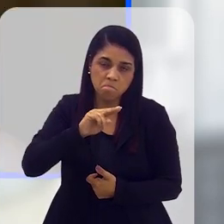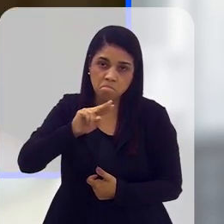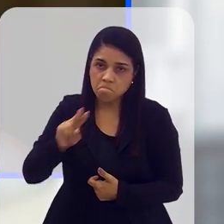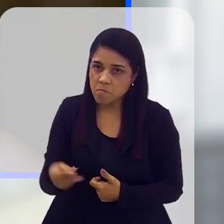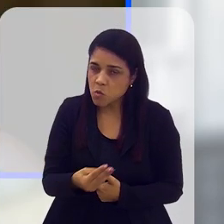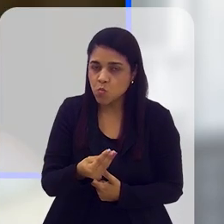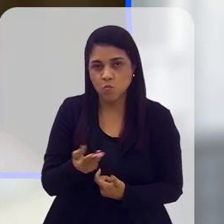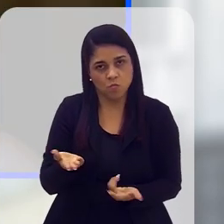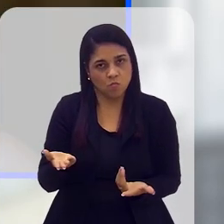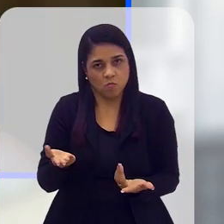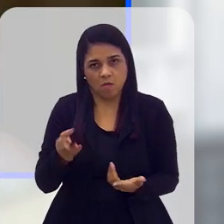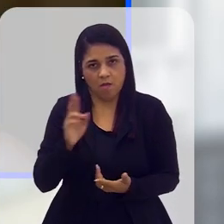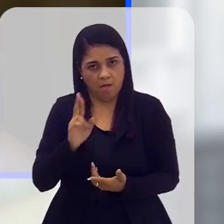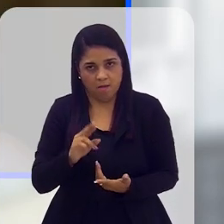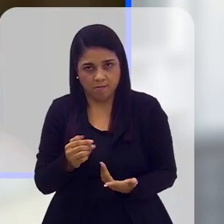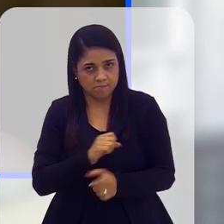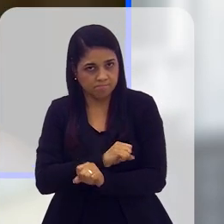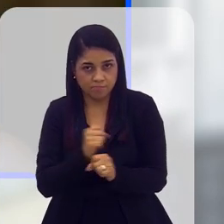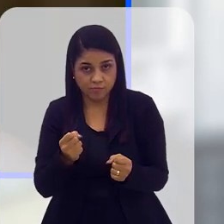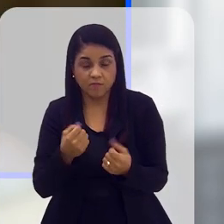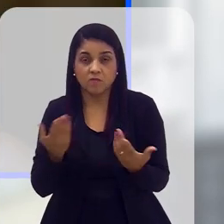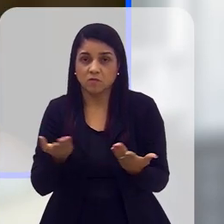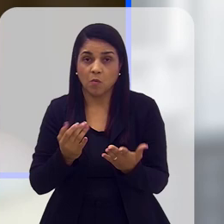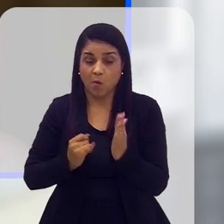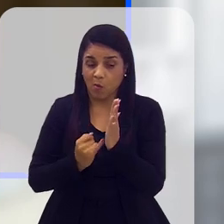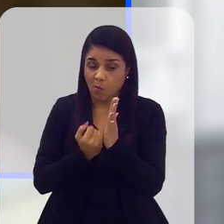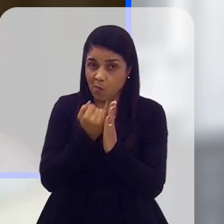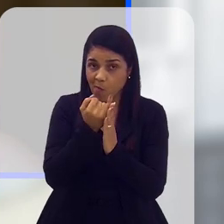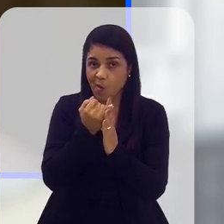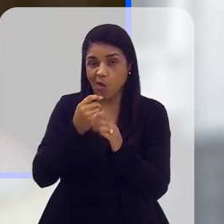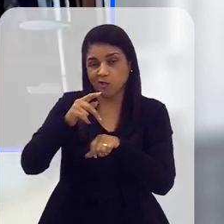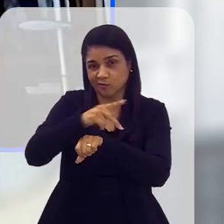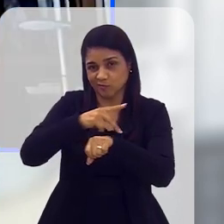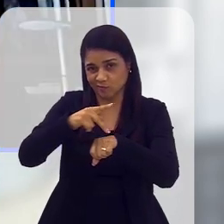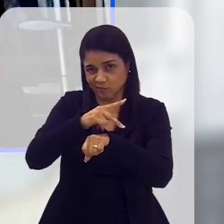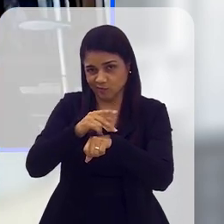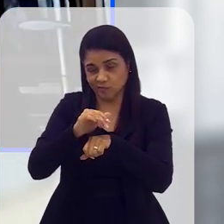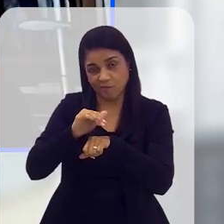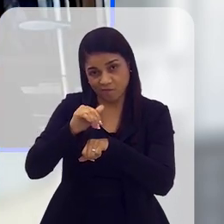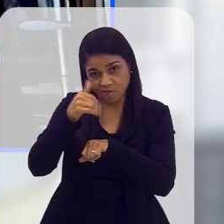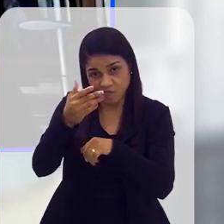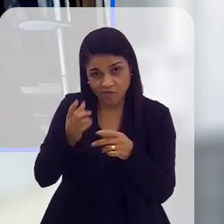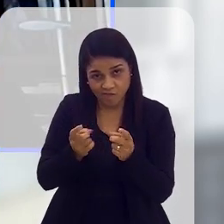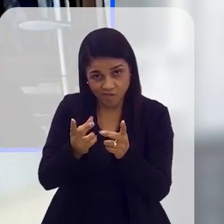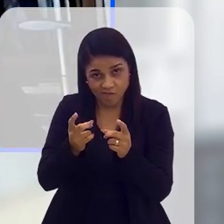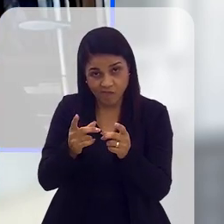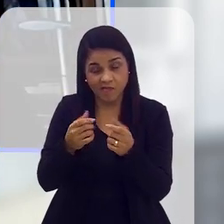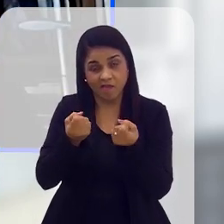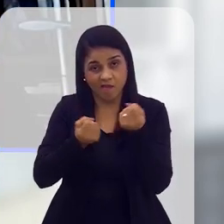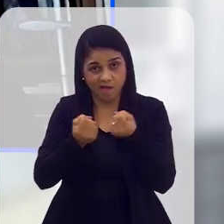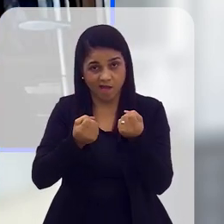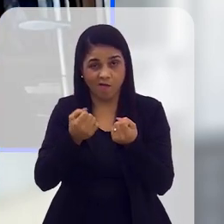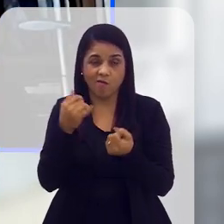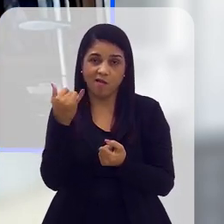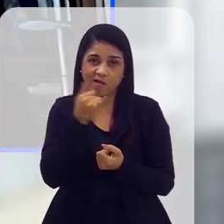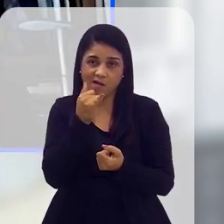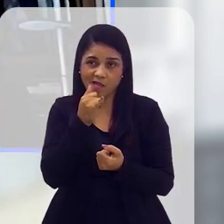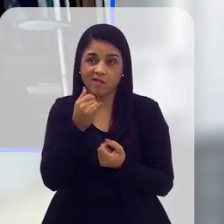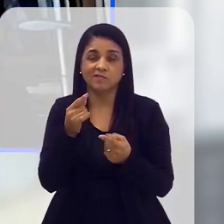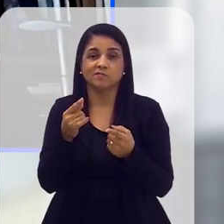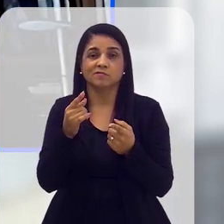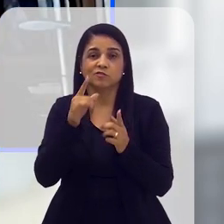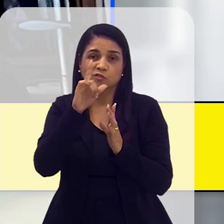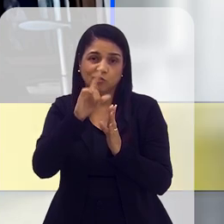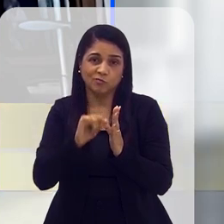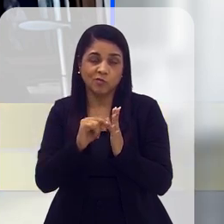Acabou de ser renovado agora os impostos de importação para carros elétricos, por exemplo, em função de